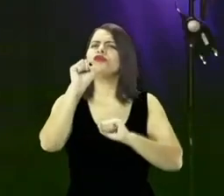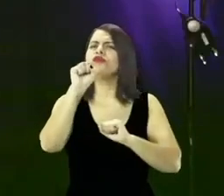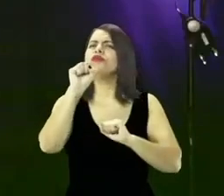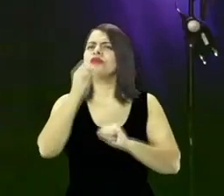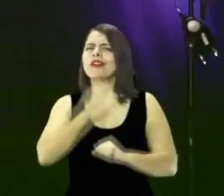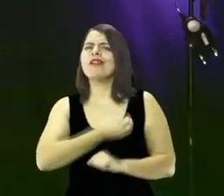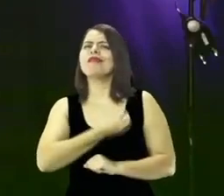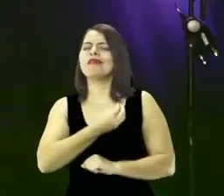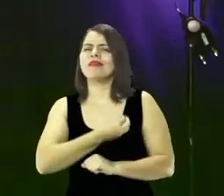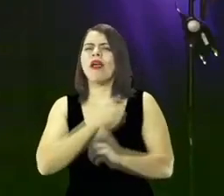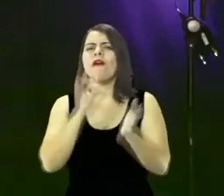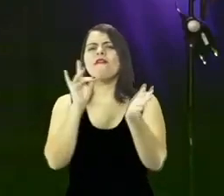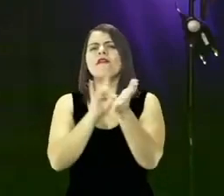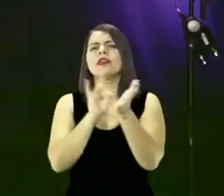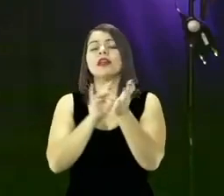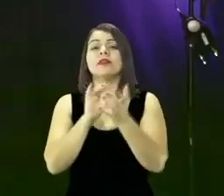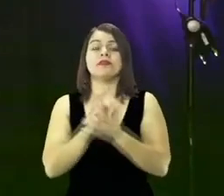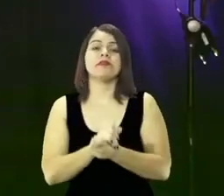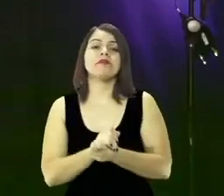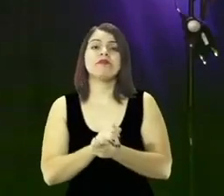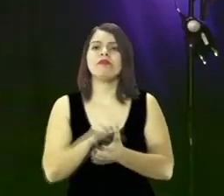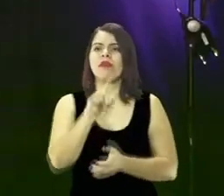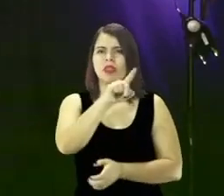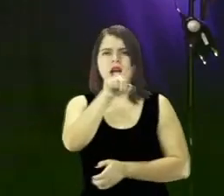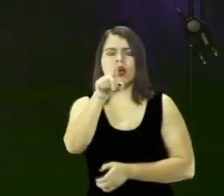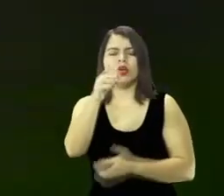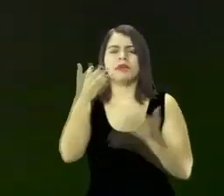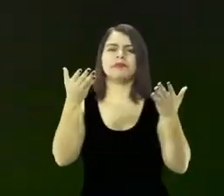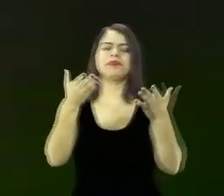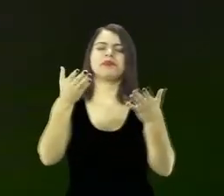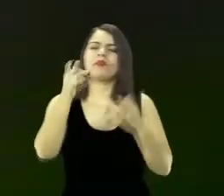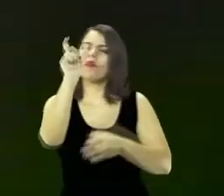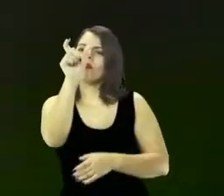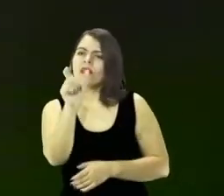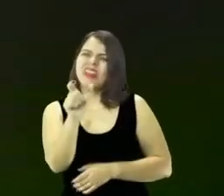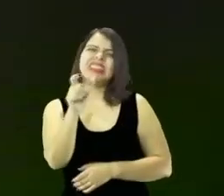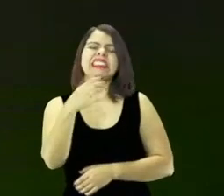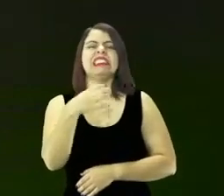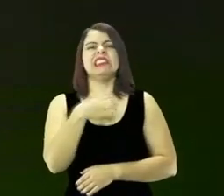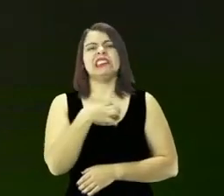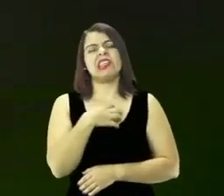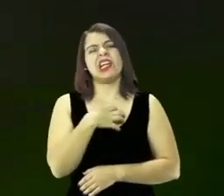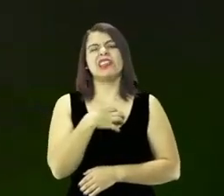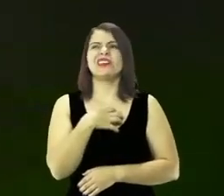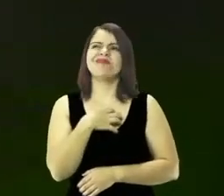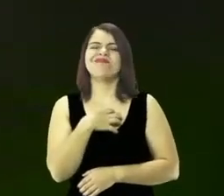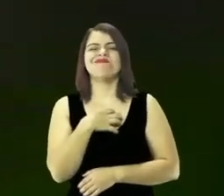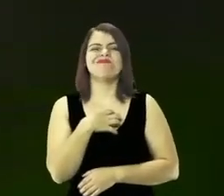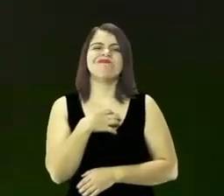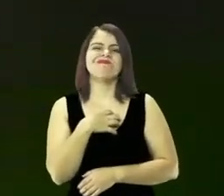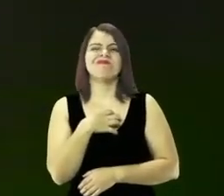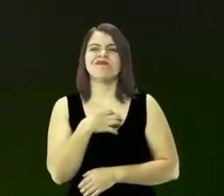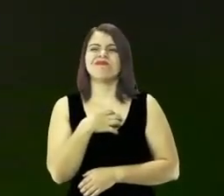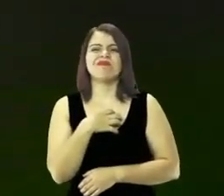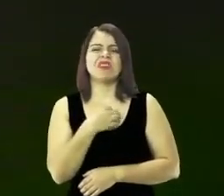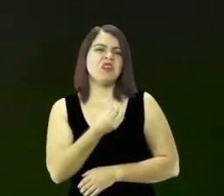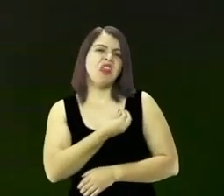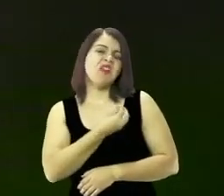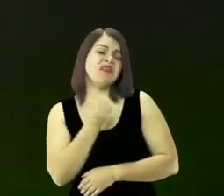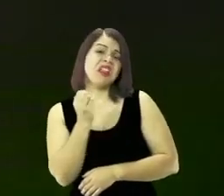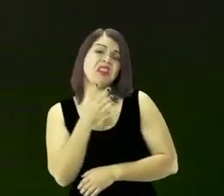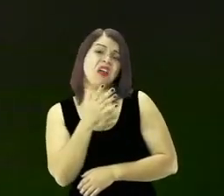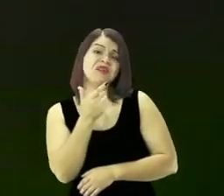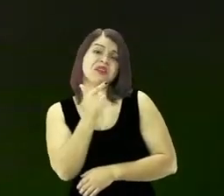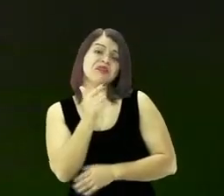eu quero falar com aqueles que sentem que ainda não nasceram de novo que estão aqui talvez pela primeira vez ou há pouco tempo você diz é de